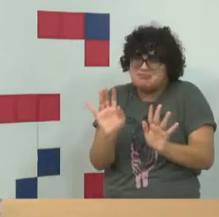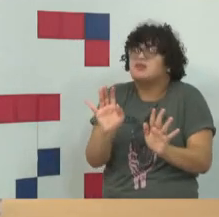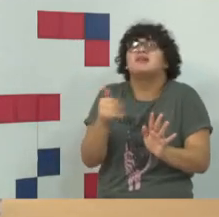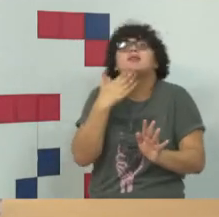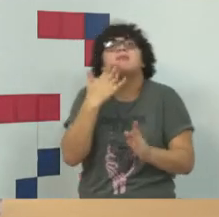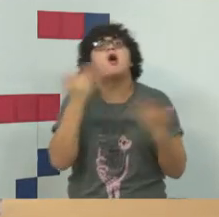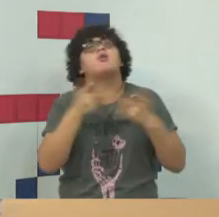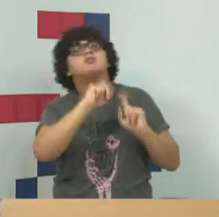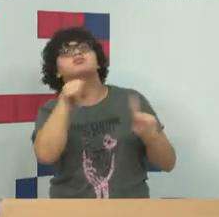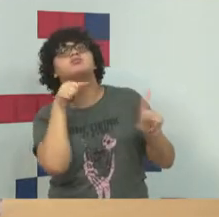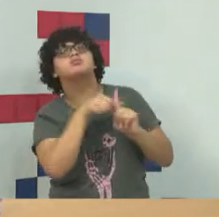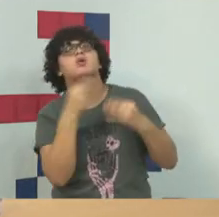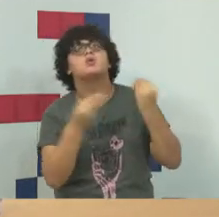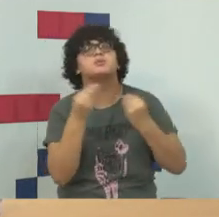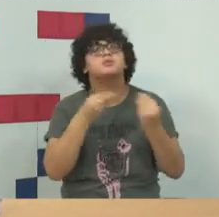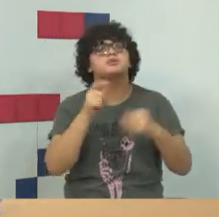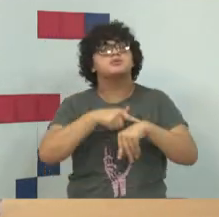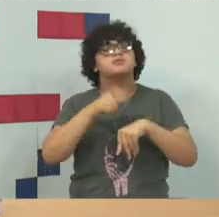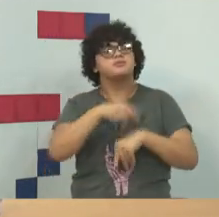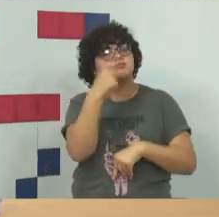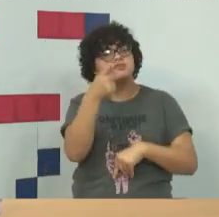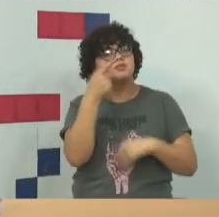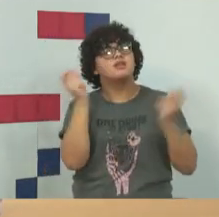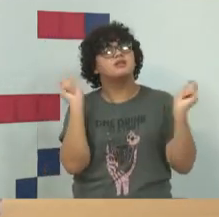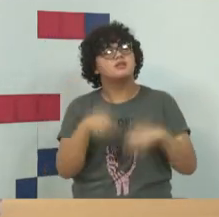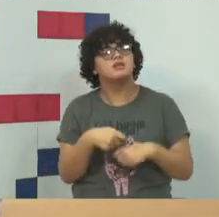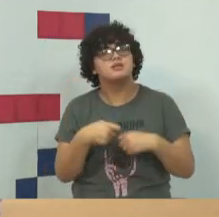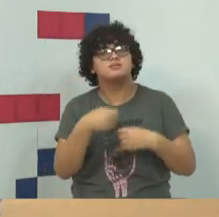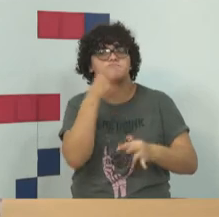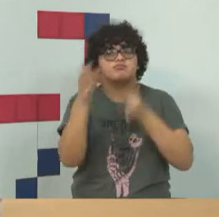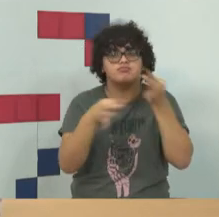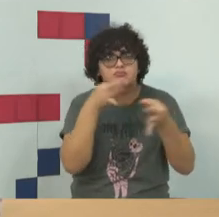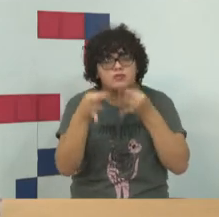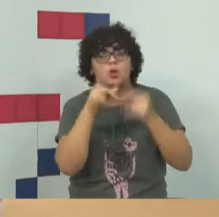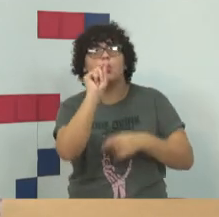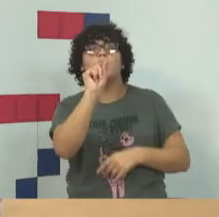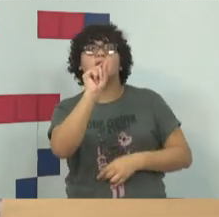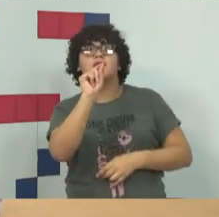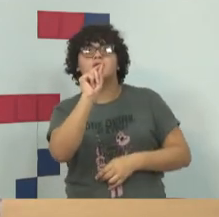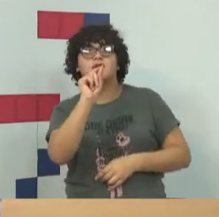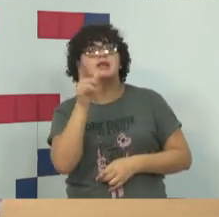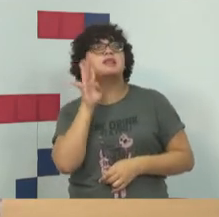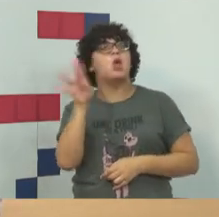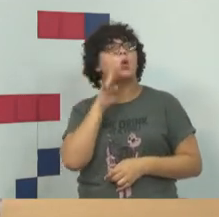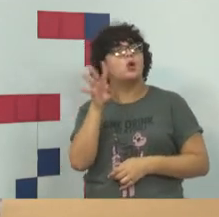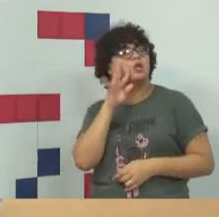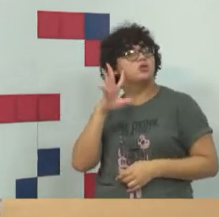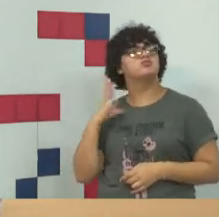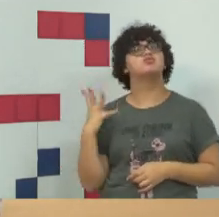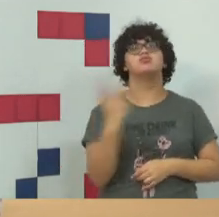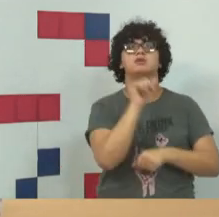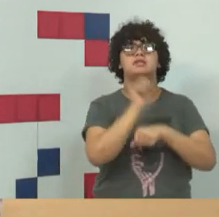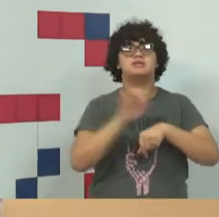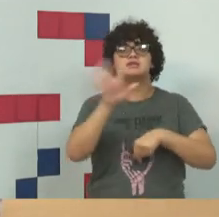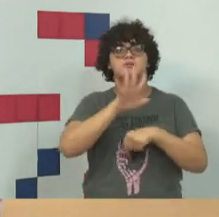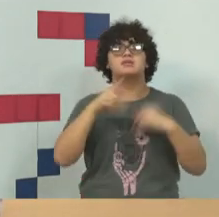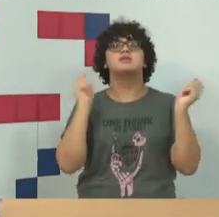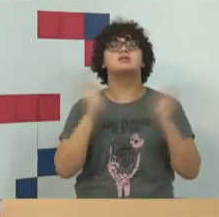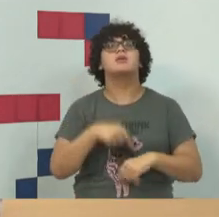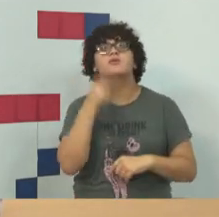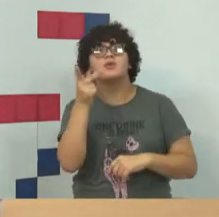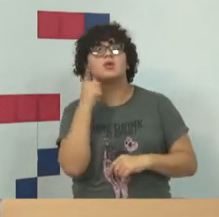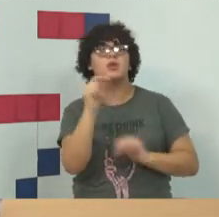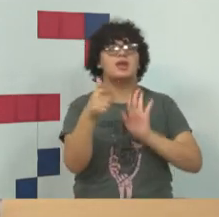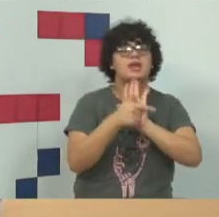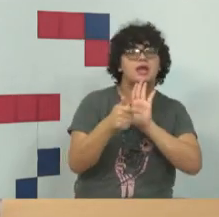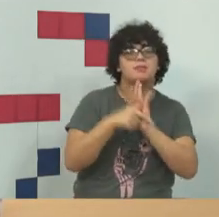objetivamente àquilo que já foi dito, eu começo trazendo argumentos de direito constitucional, ou melhor, de teoria geral do Estado para falar sobre criminalidade, crimes